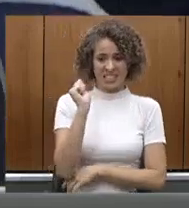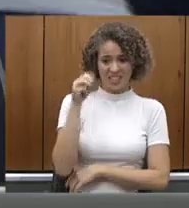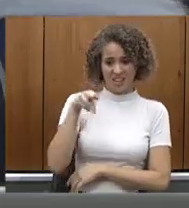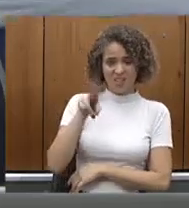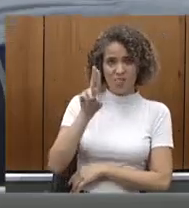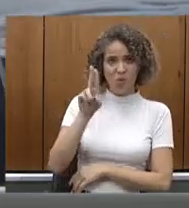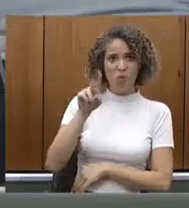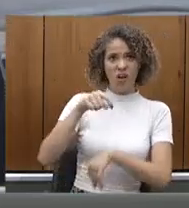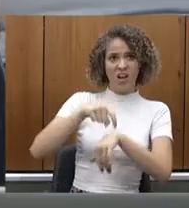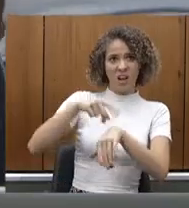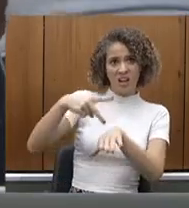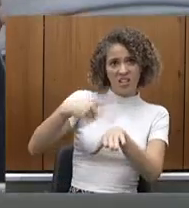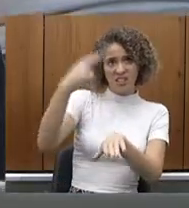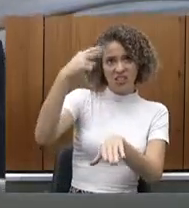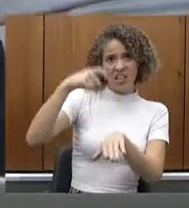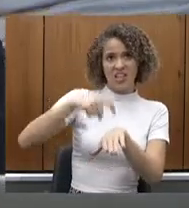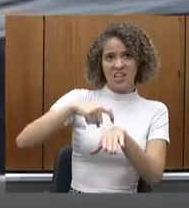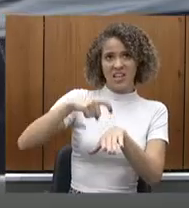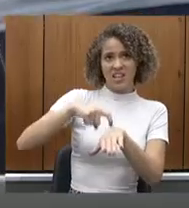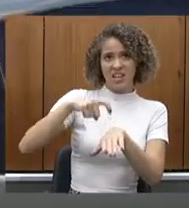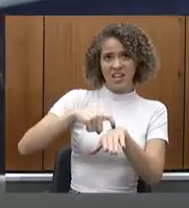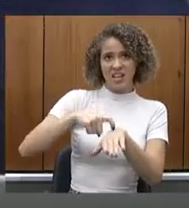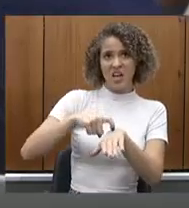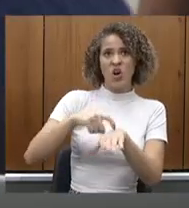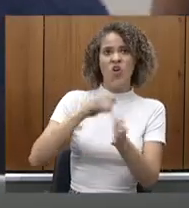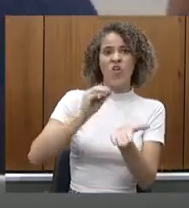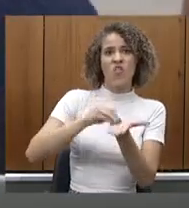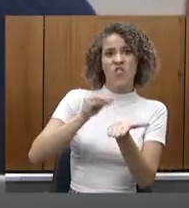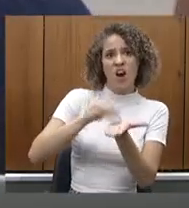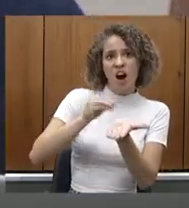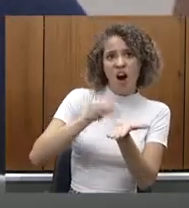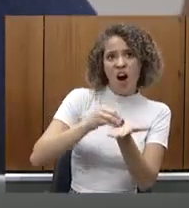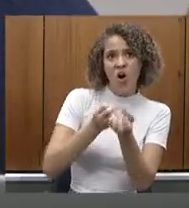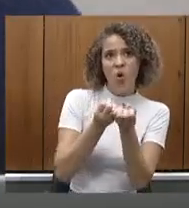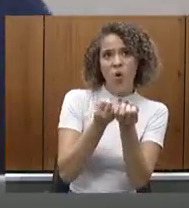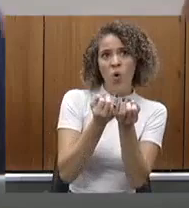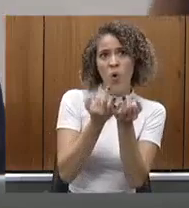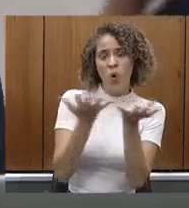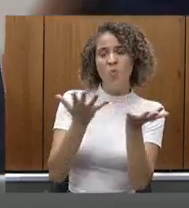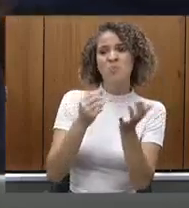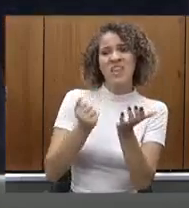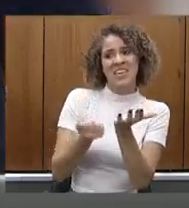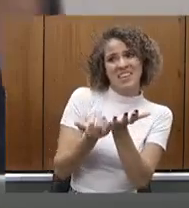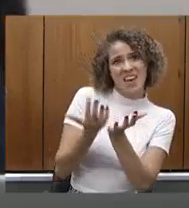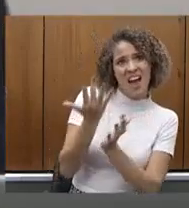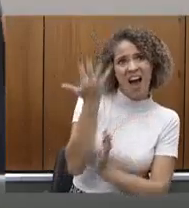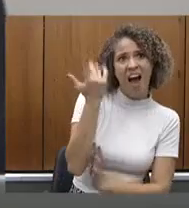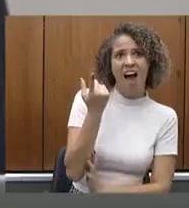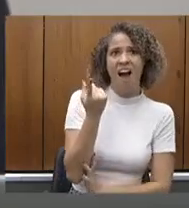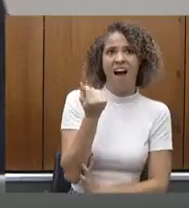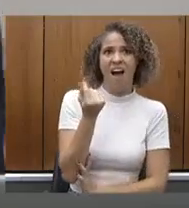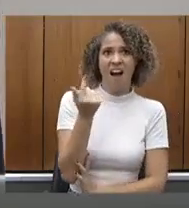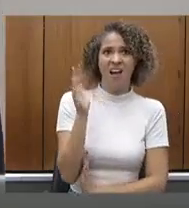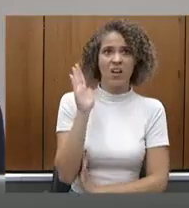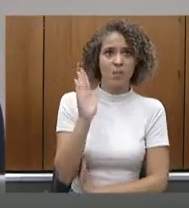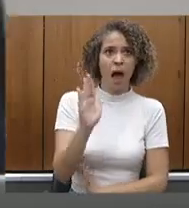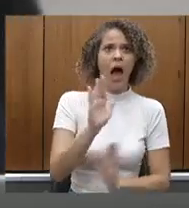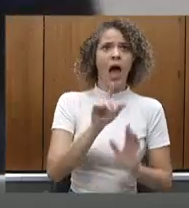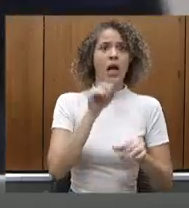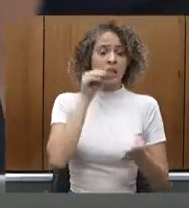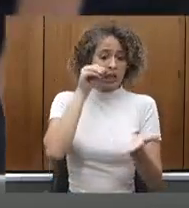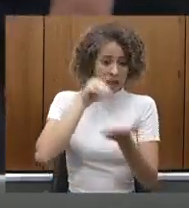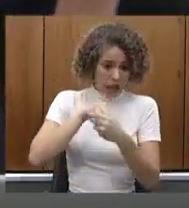sendo paralisadas por falta de insumos devido ao custo muito alto que estava tendo e foi o empenho do